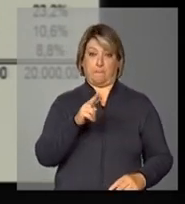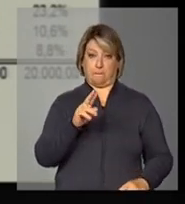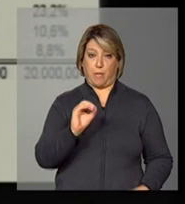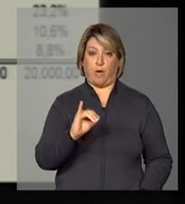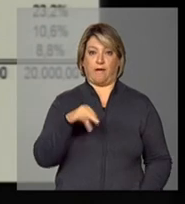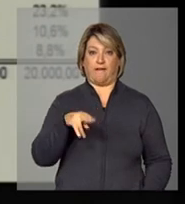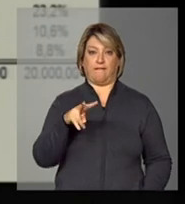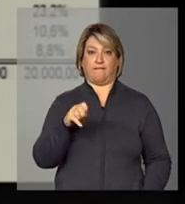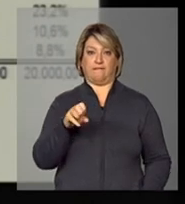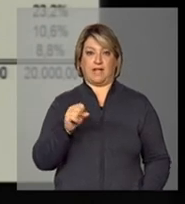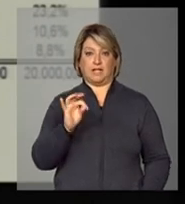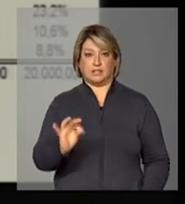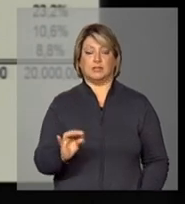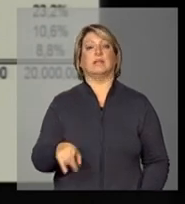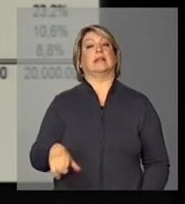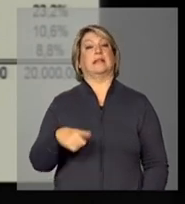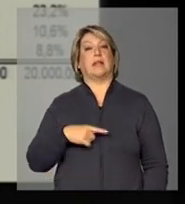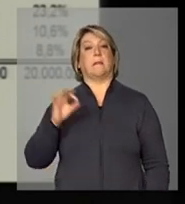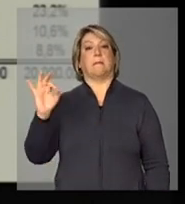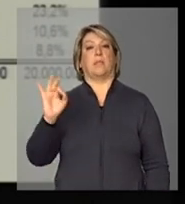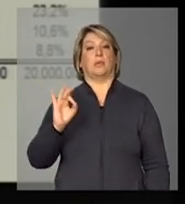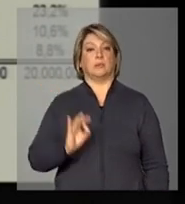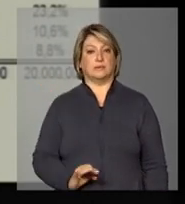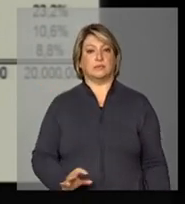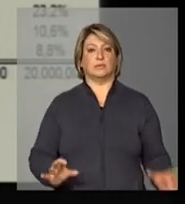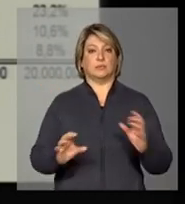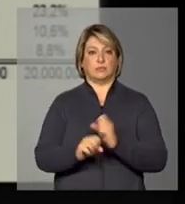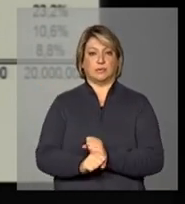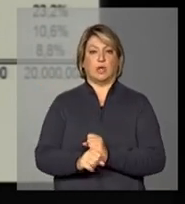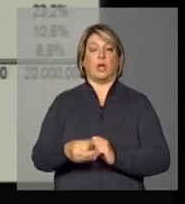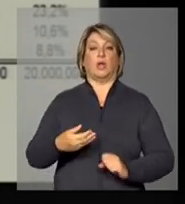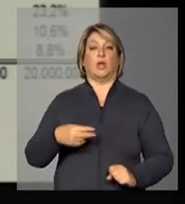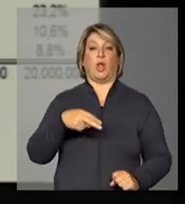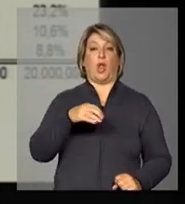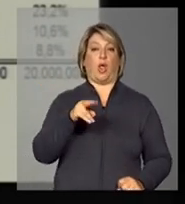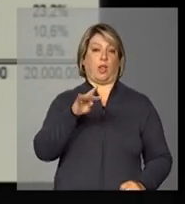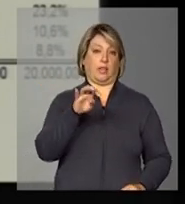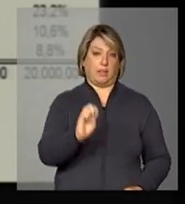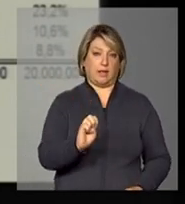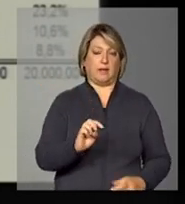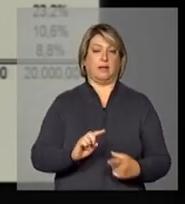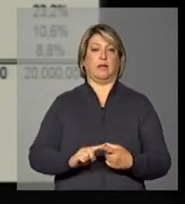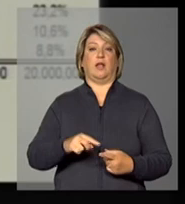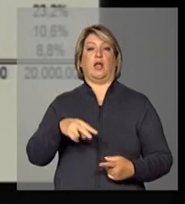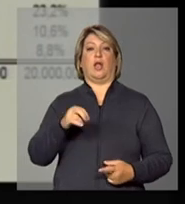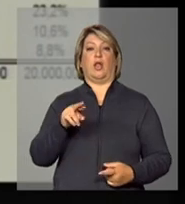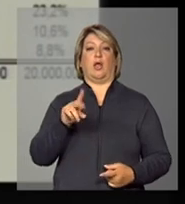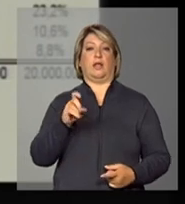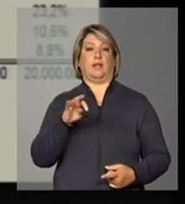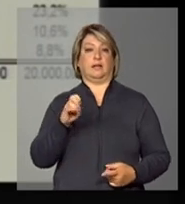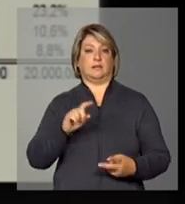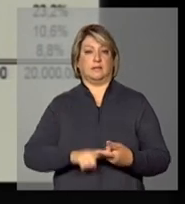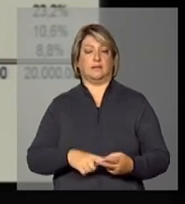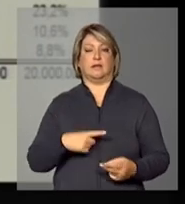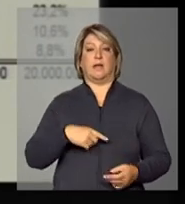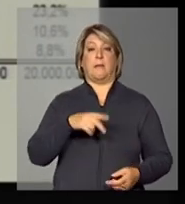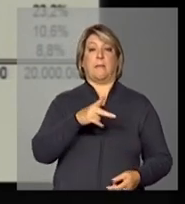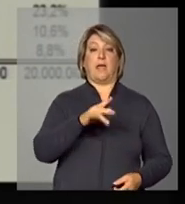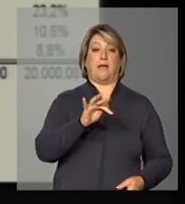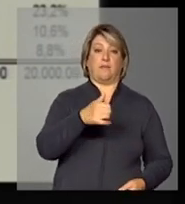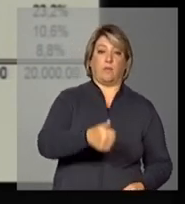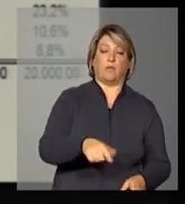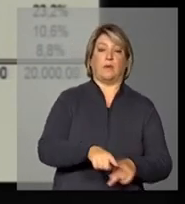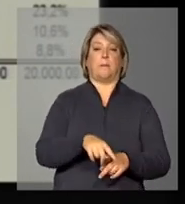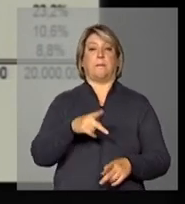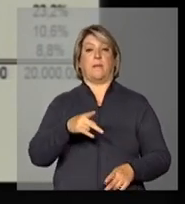o percentual do norte e nordeste PF1 e PF2